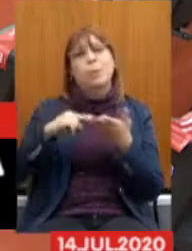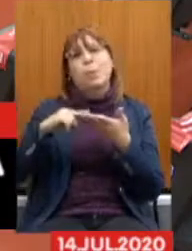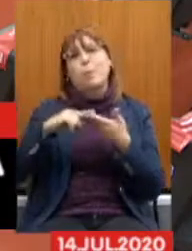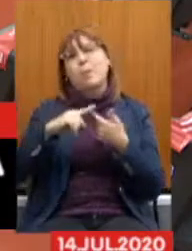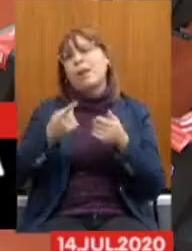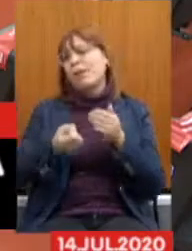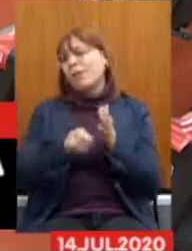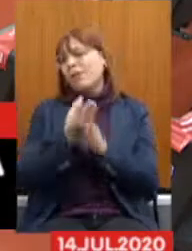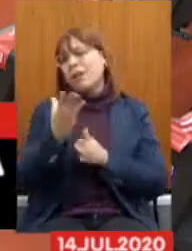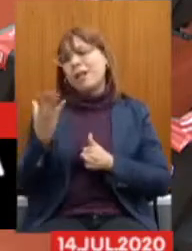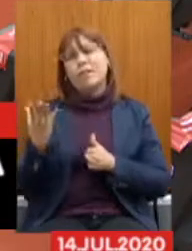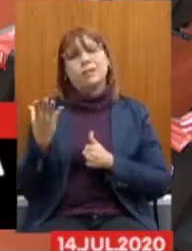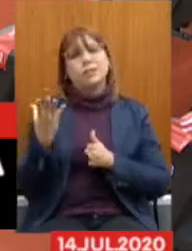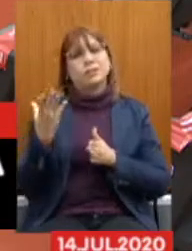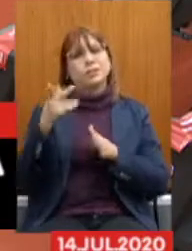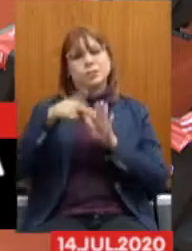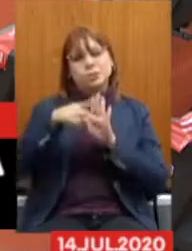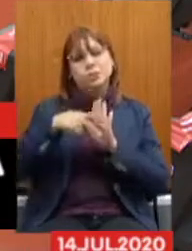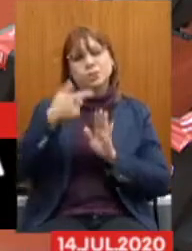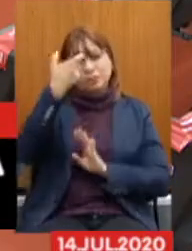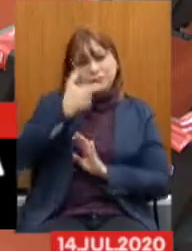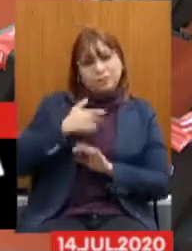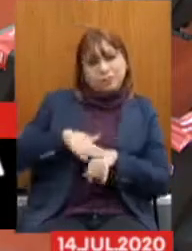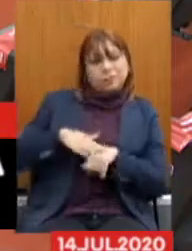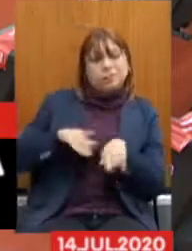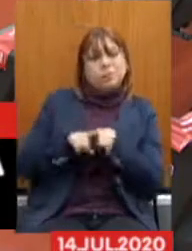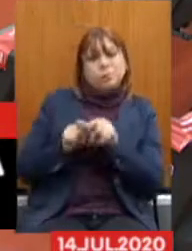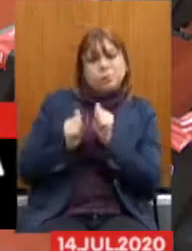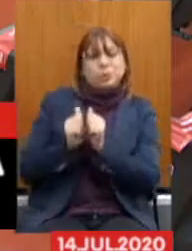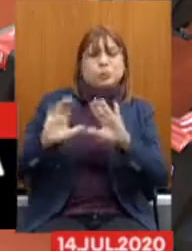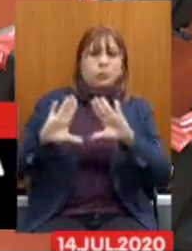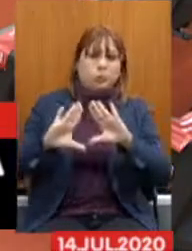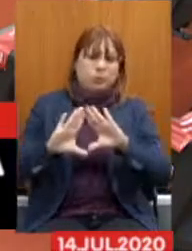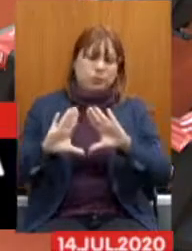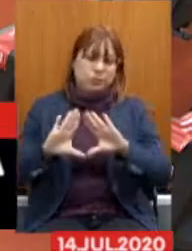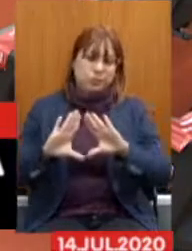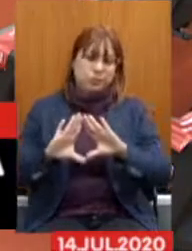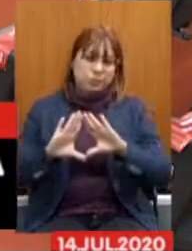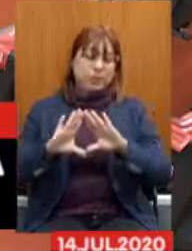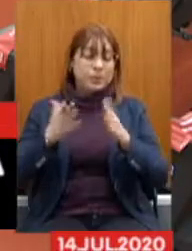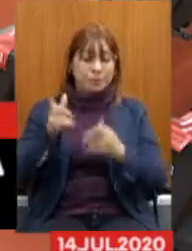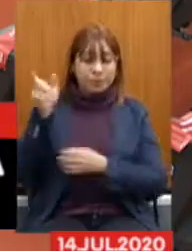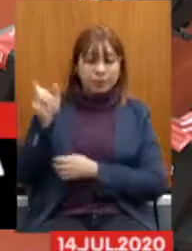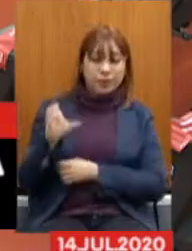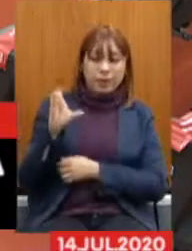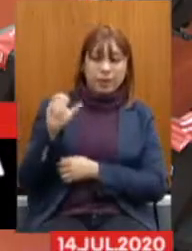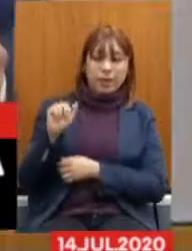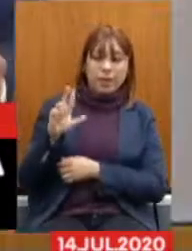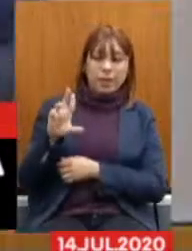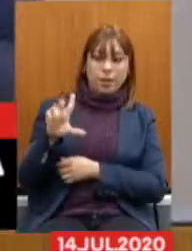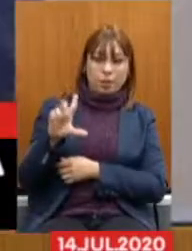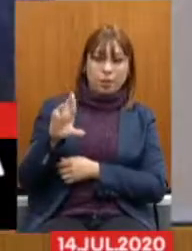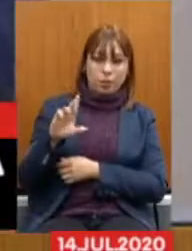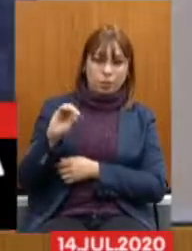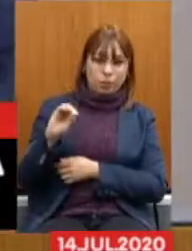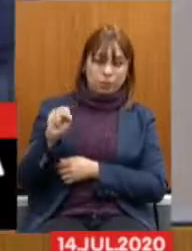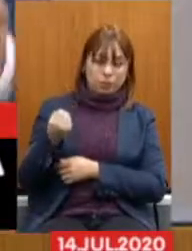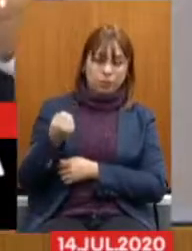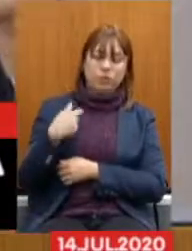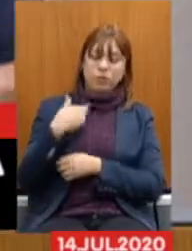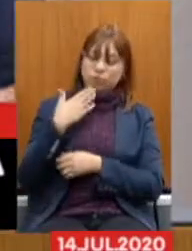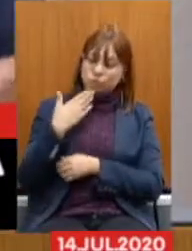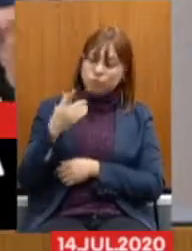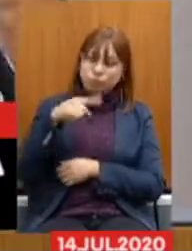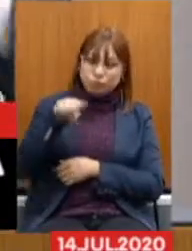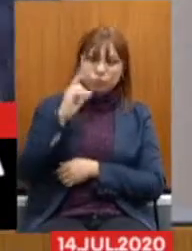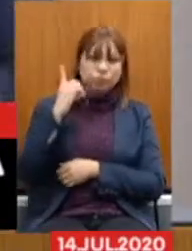projetos que essa casa vem fazendo essa parceria. Então, na sua palavra, eu gostaria de fazer um apelo aos companheiros